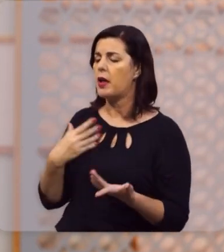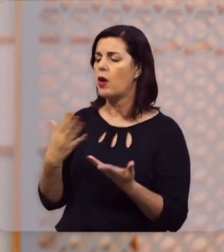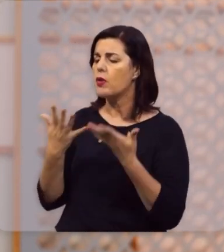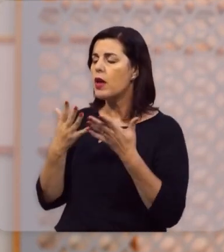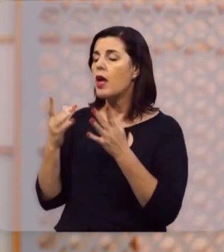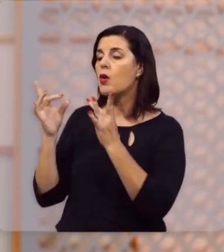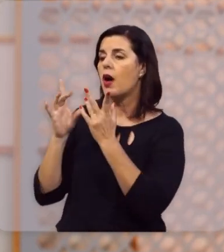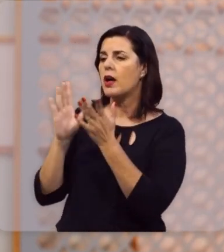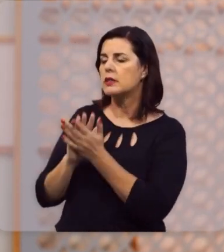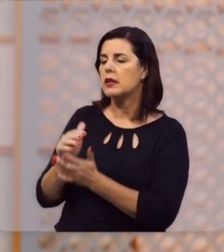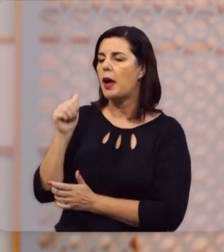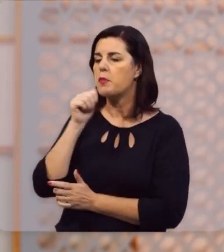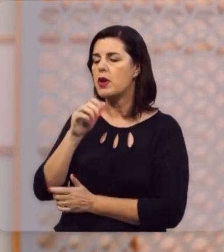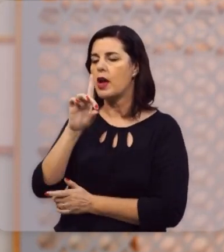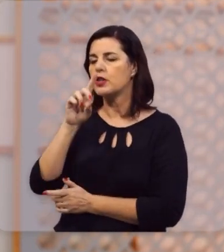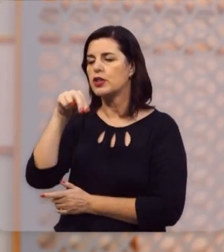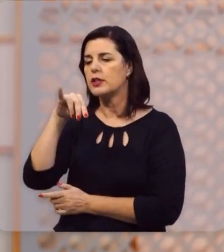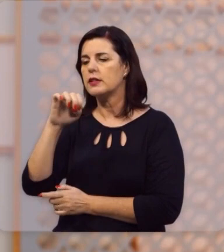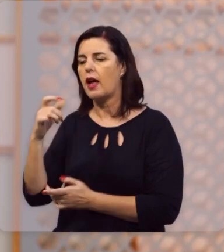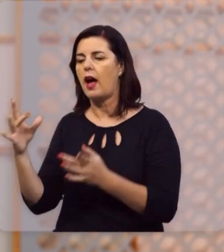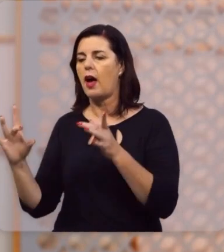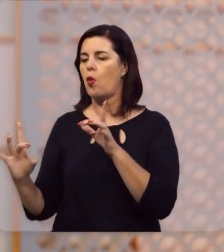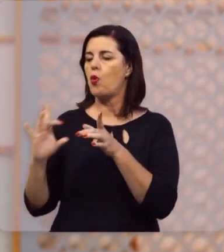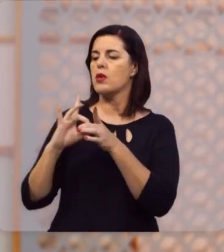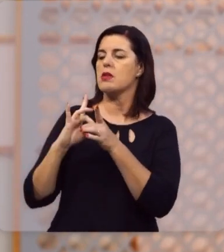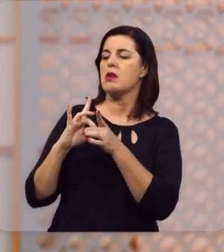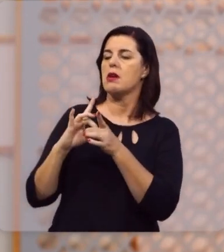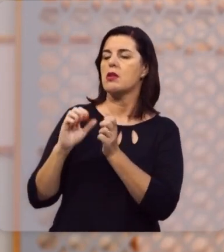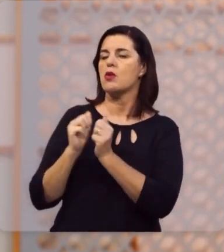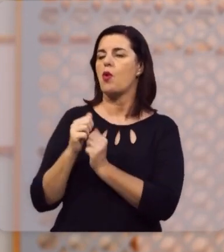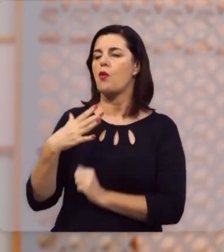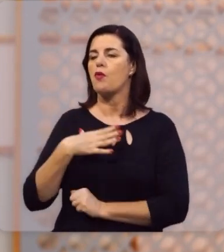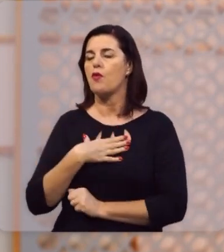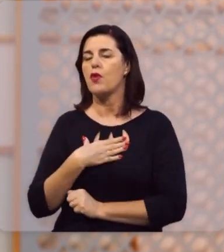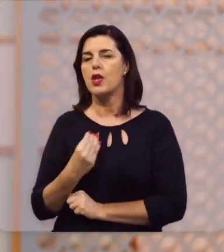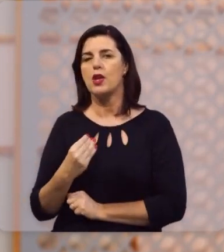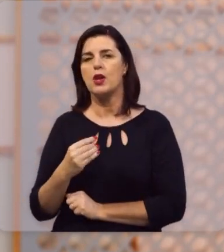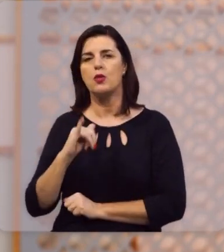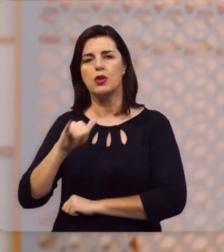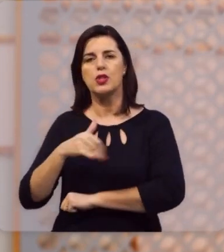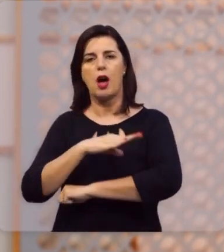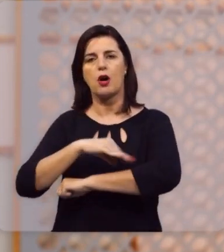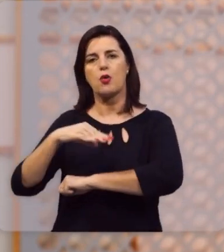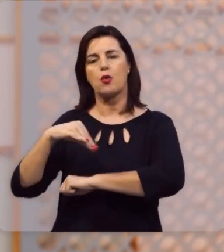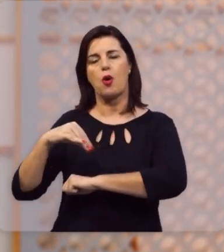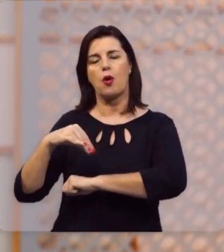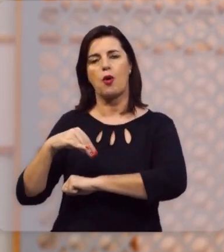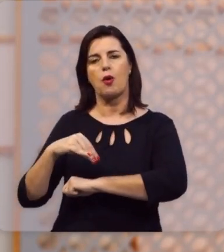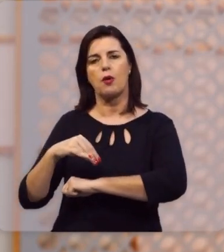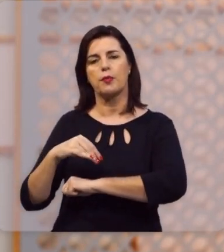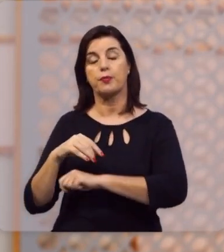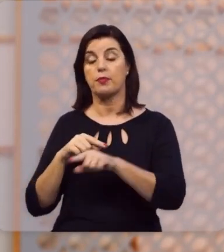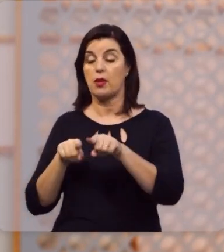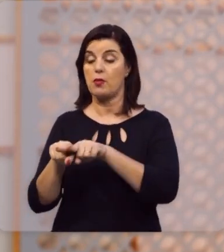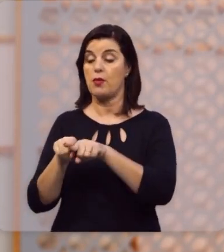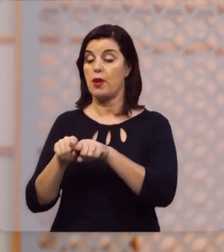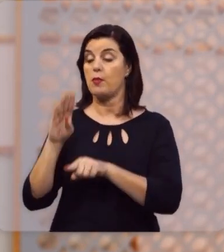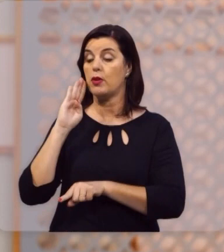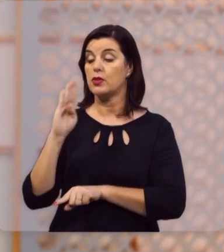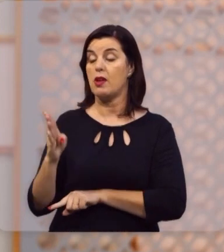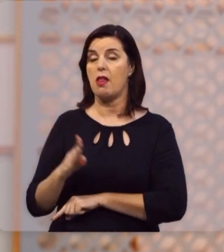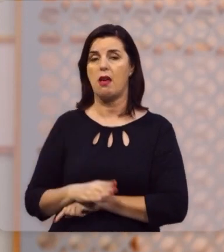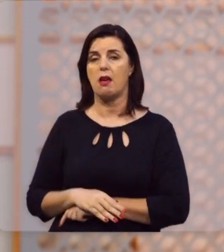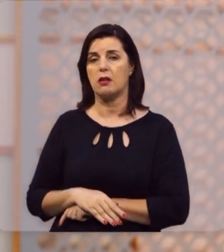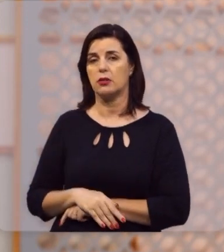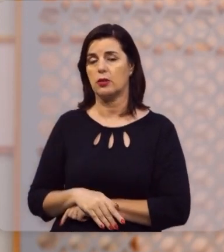casamento com Diná, oferecendo fazer aliança com Jacó e seus filhos, mas os irmãos